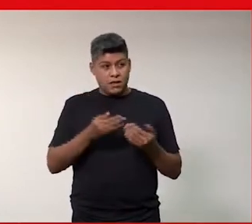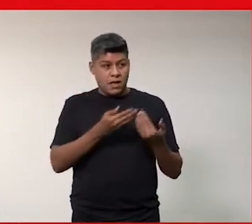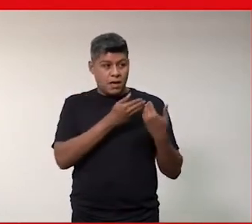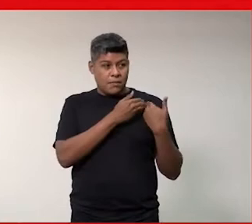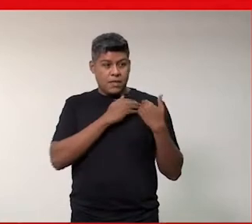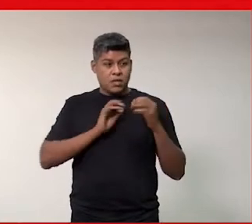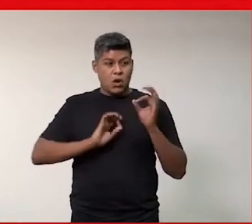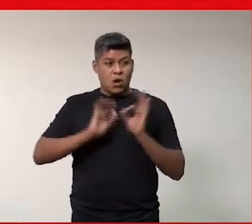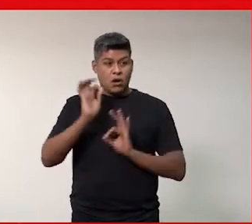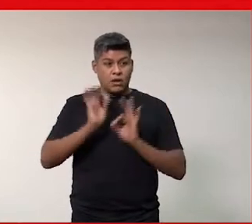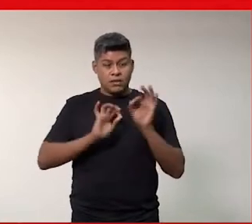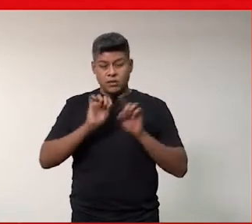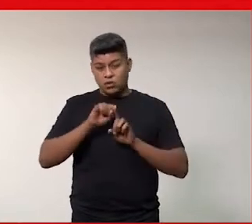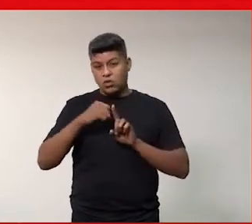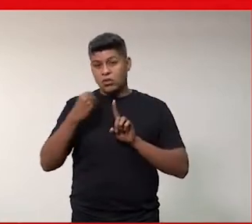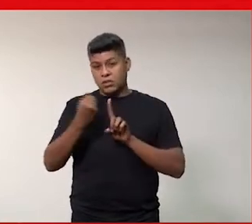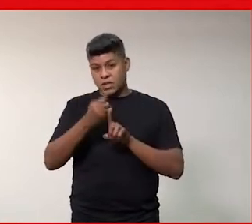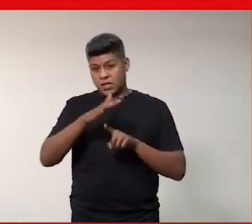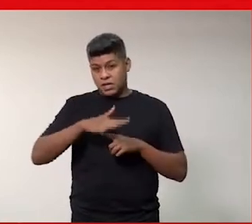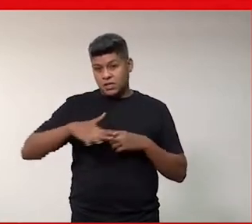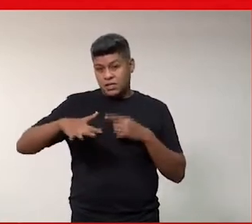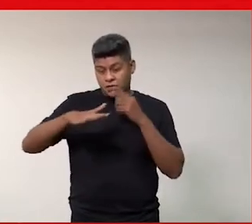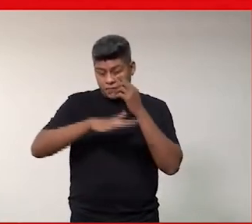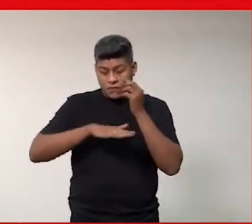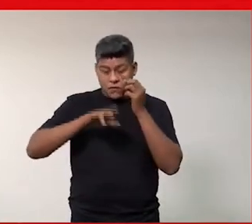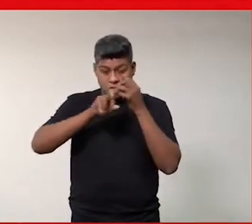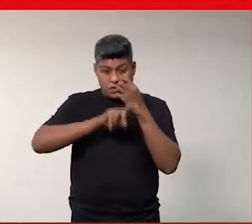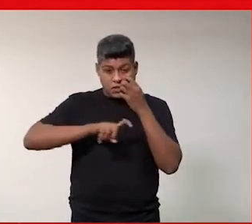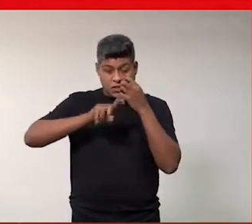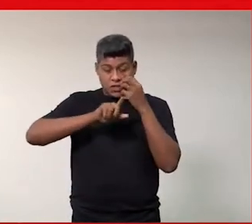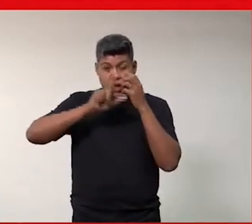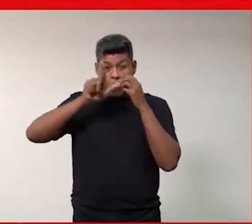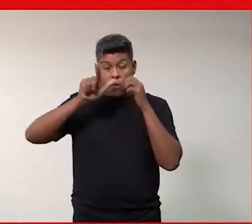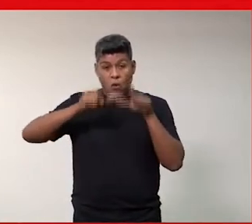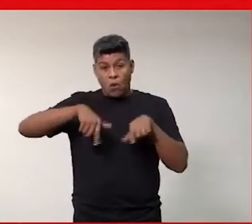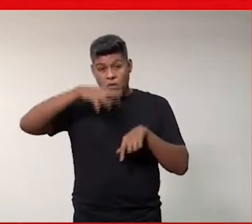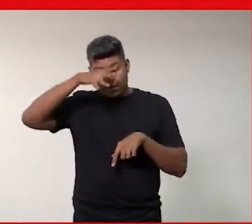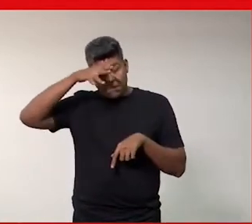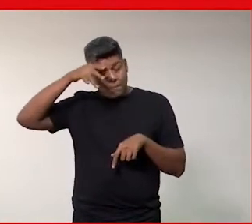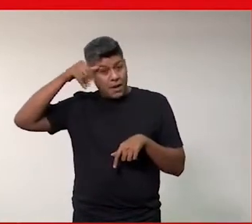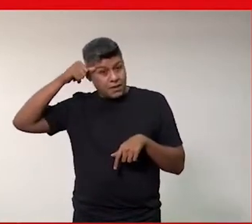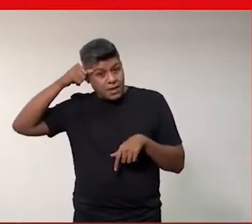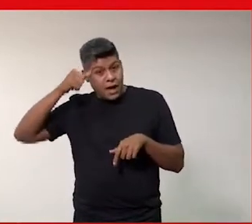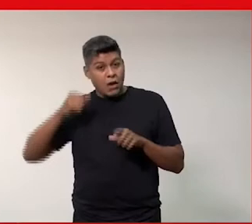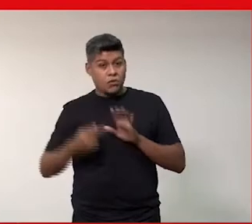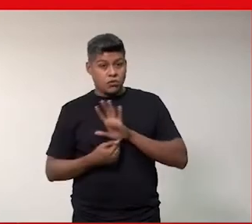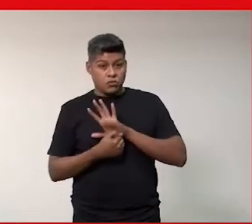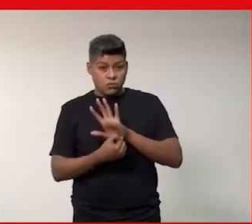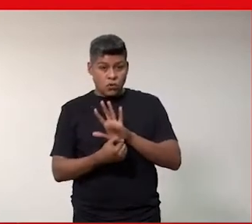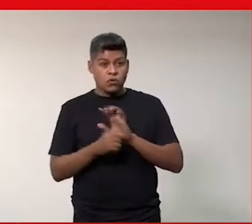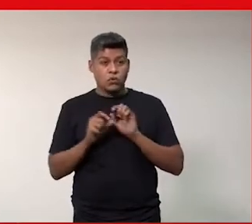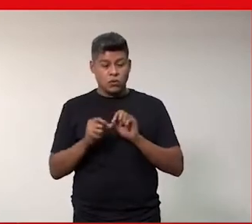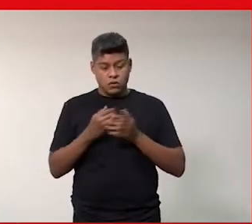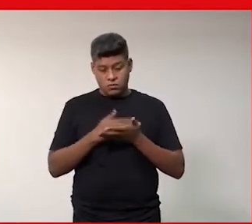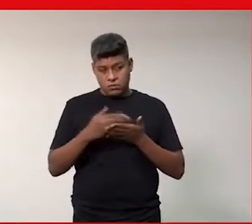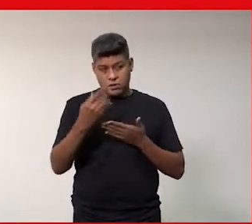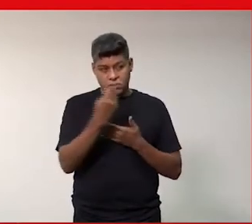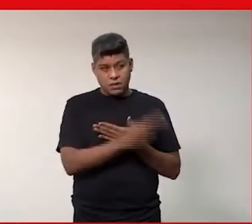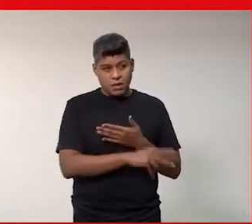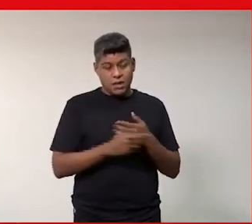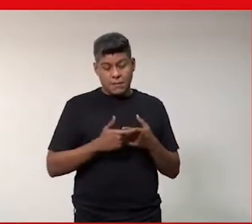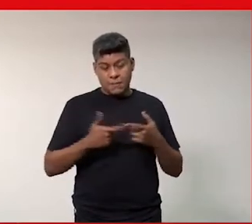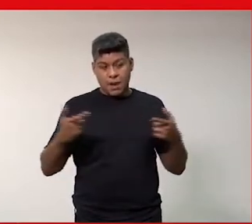organizações da sociedade civil como o Polo Digital de Manaus mostrou como a iniciativa deles que a maioria das